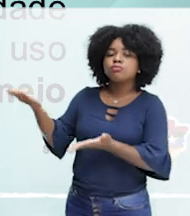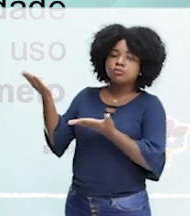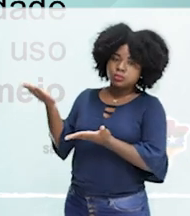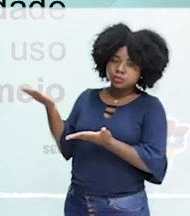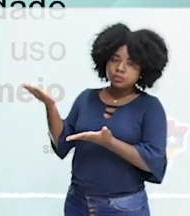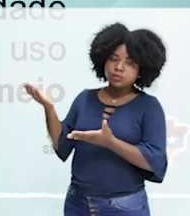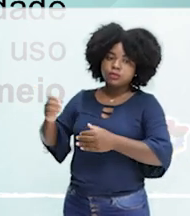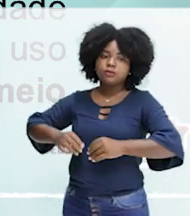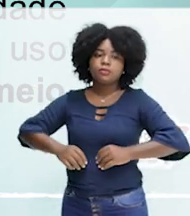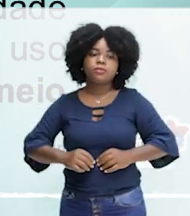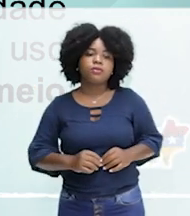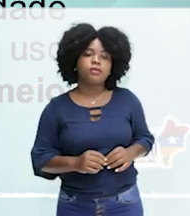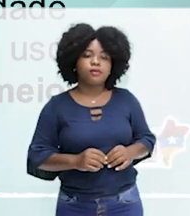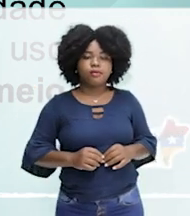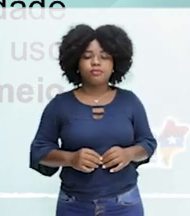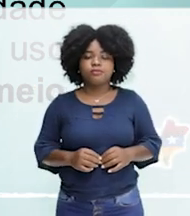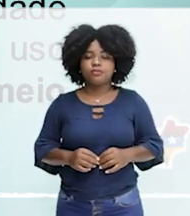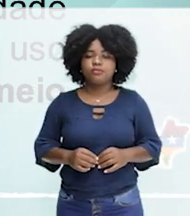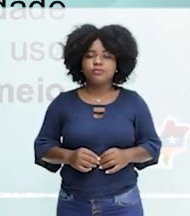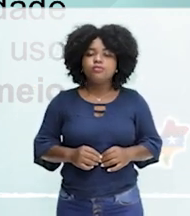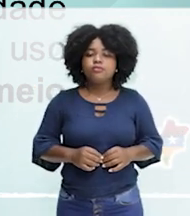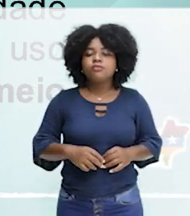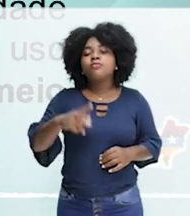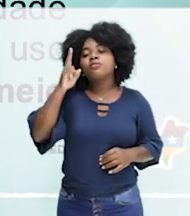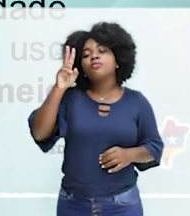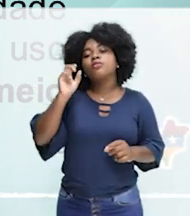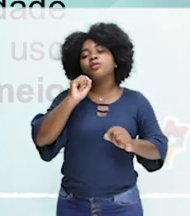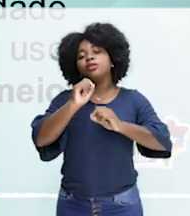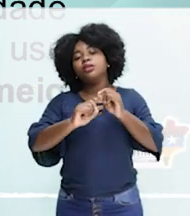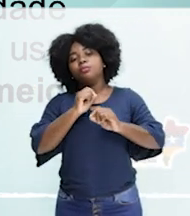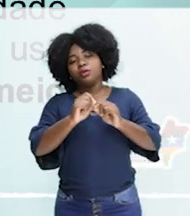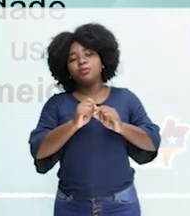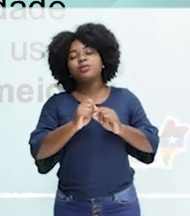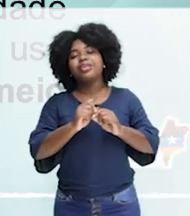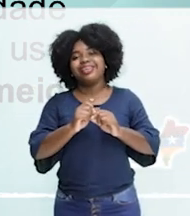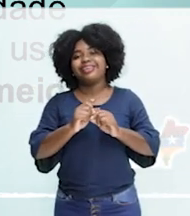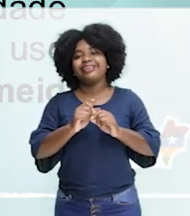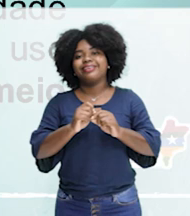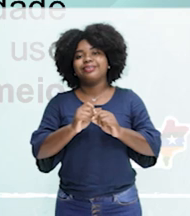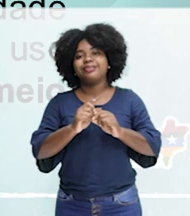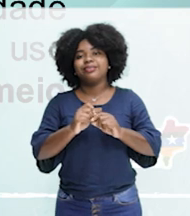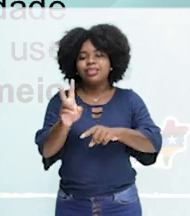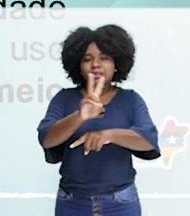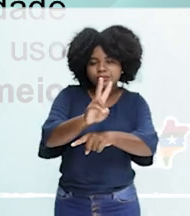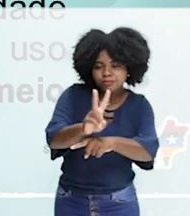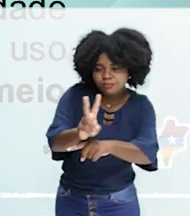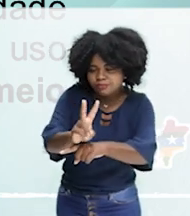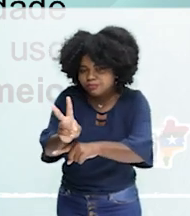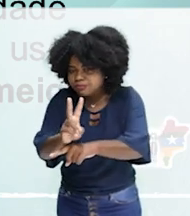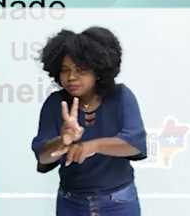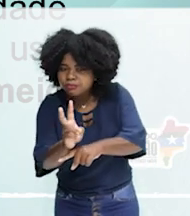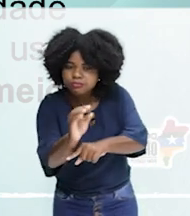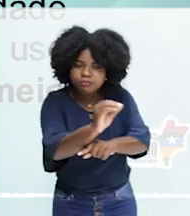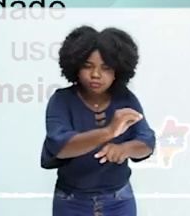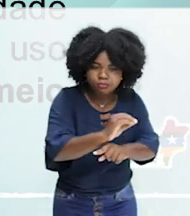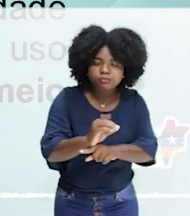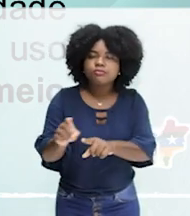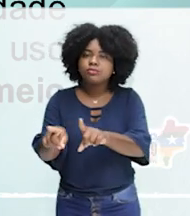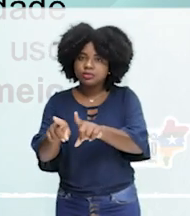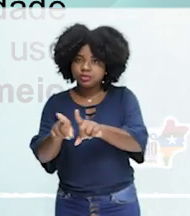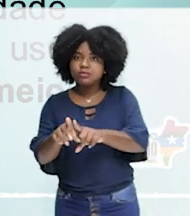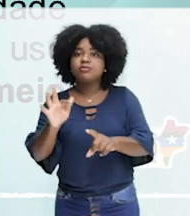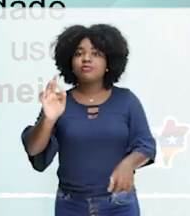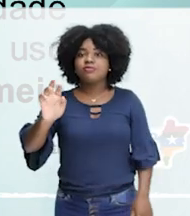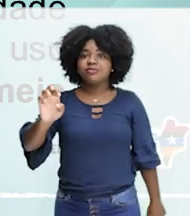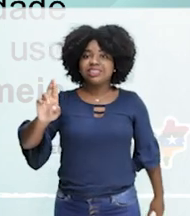Nacional do Meio Ambiente e Recursos Renováveis. Isso daqui, lembra, é um órgão de execução e fiscalização. Ele é uma autarquia federal. O é isso,